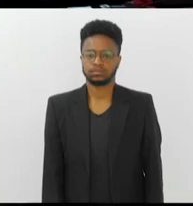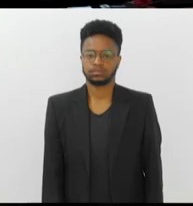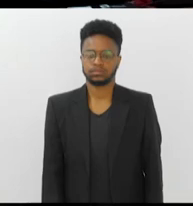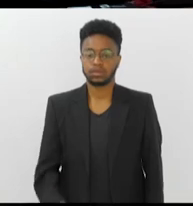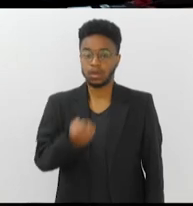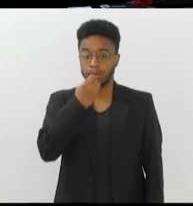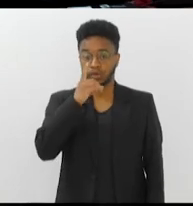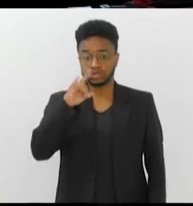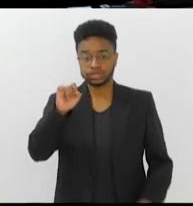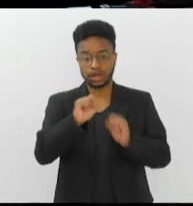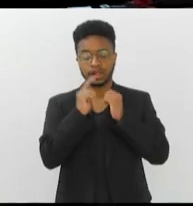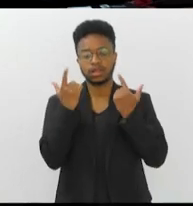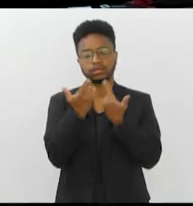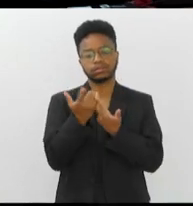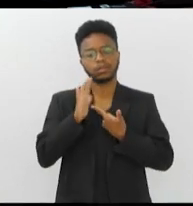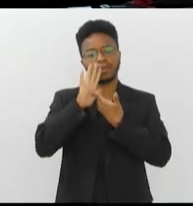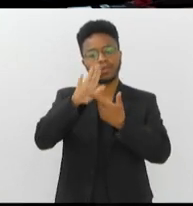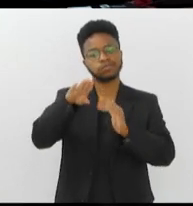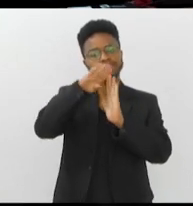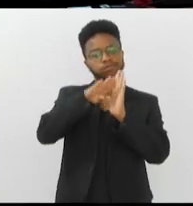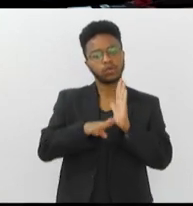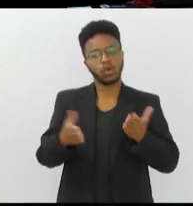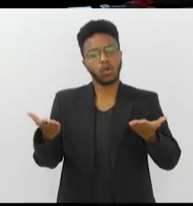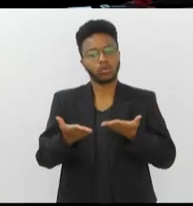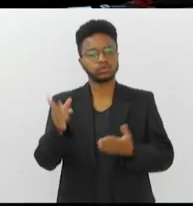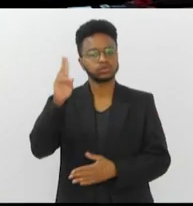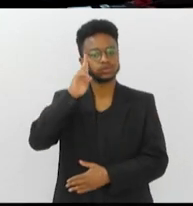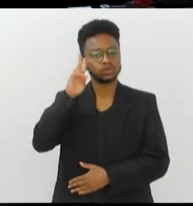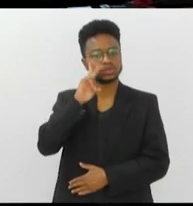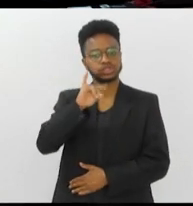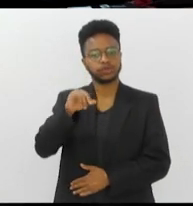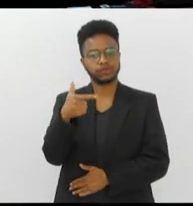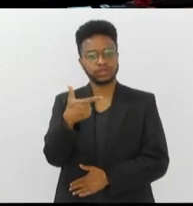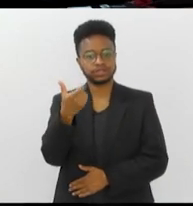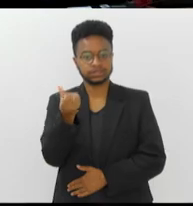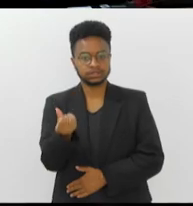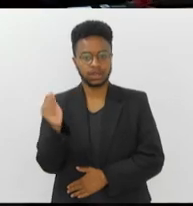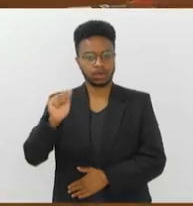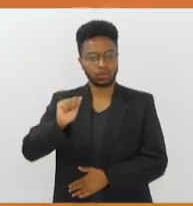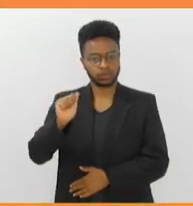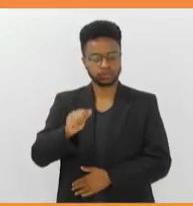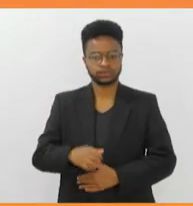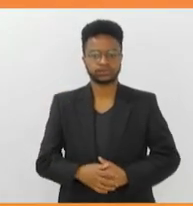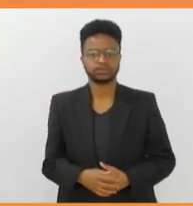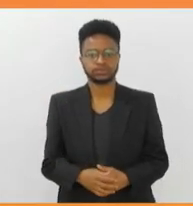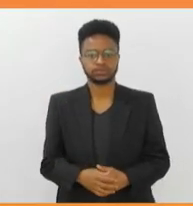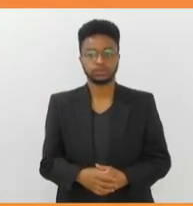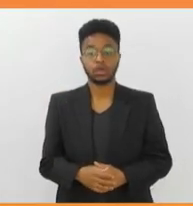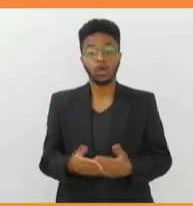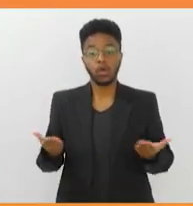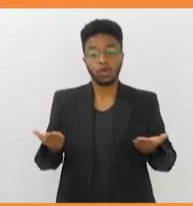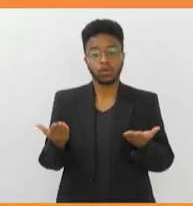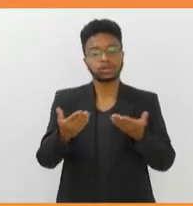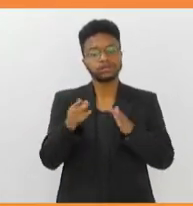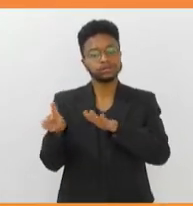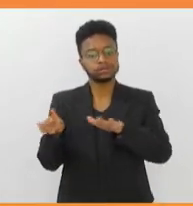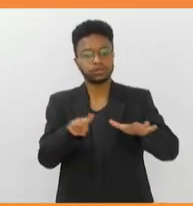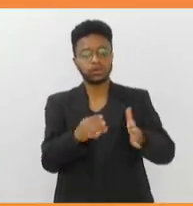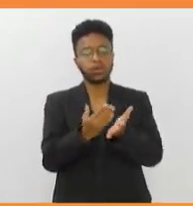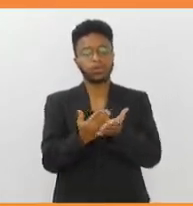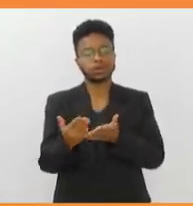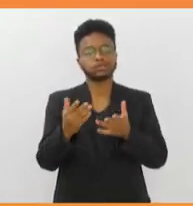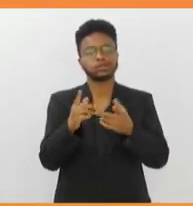O Bom Dia Alerj traz os seguintes destaques nesta segunda-feira, 26 de agosto. Começa esta semana Jogos